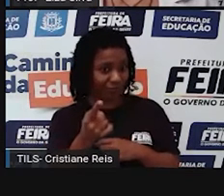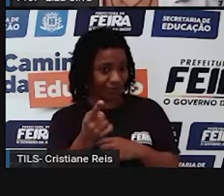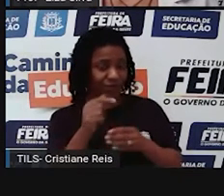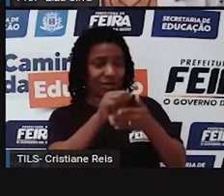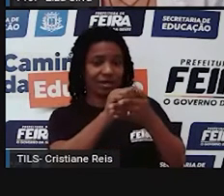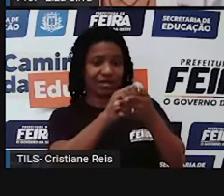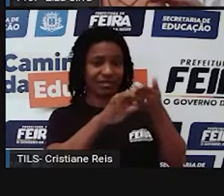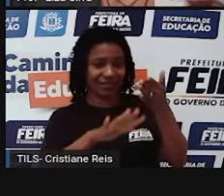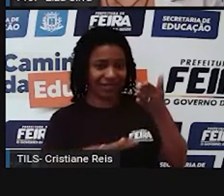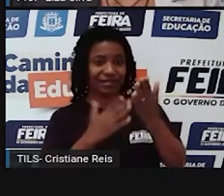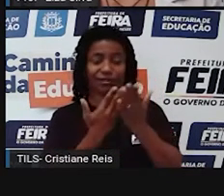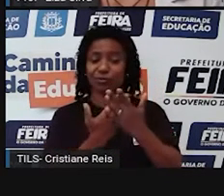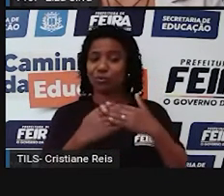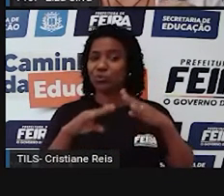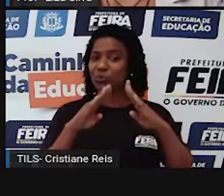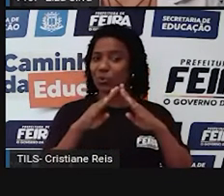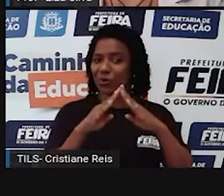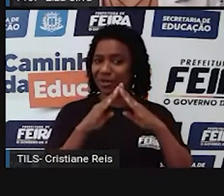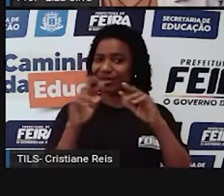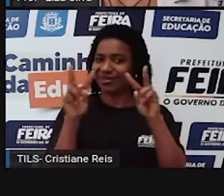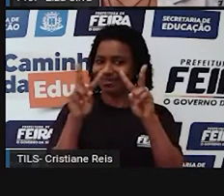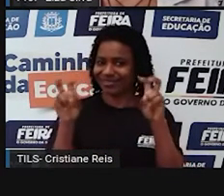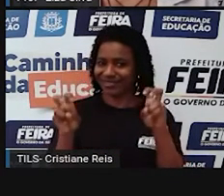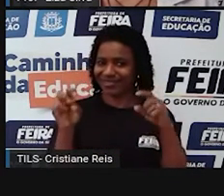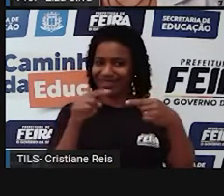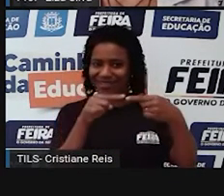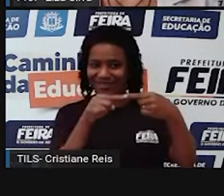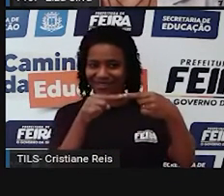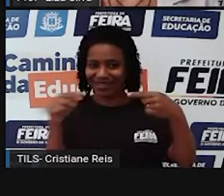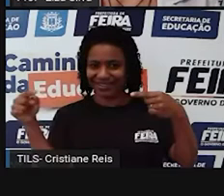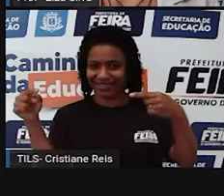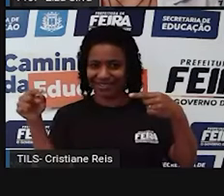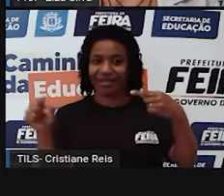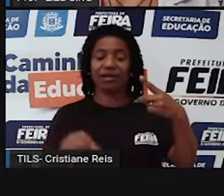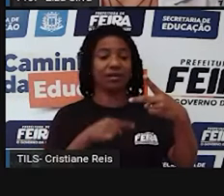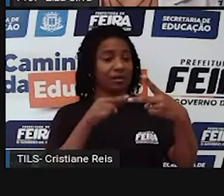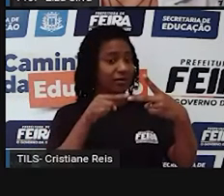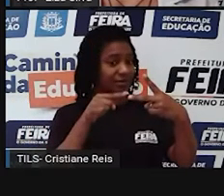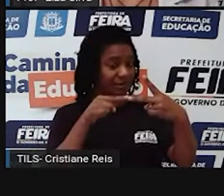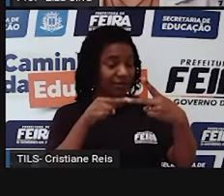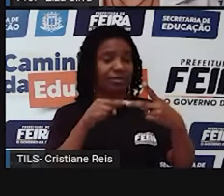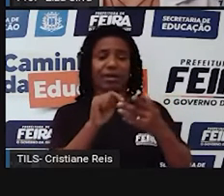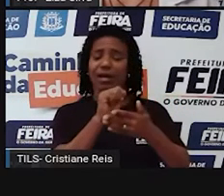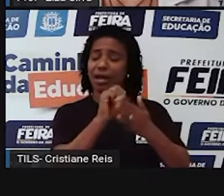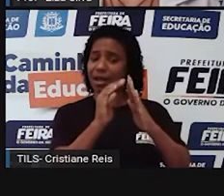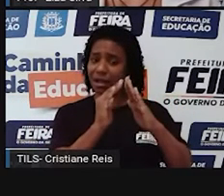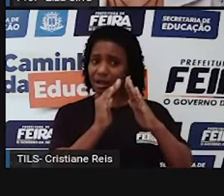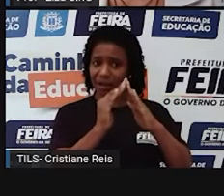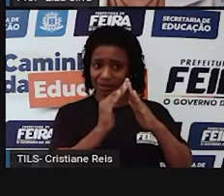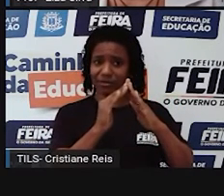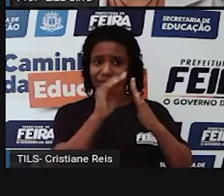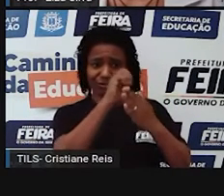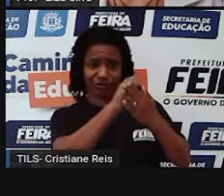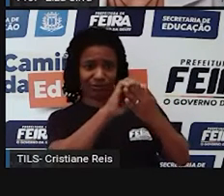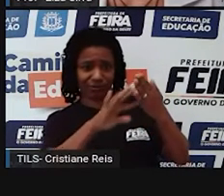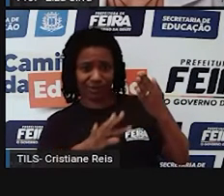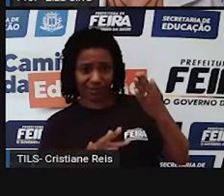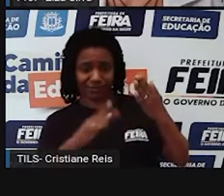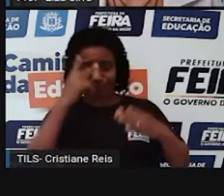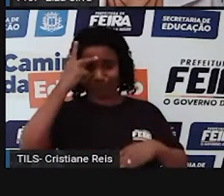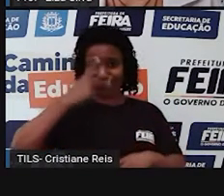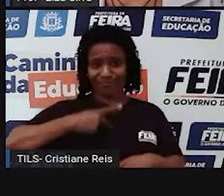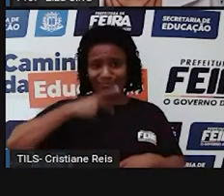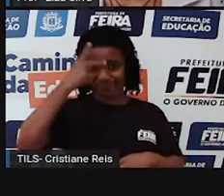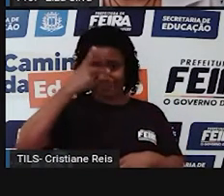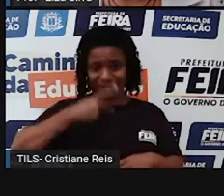de classe, coloquem o título Class of the Science. Se a atividade for de casa, how do you work? E